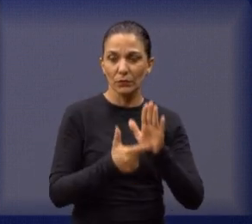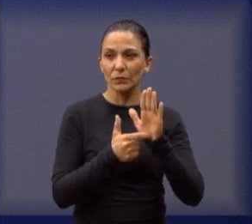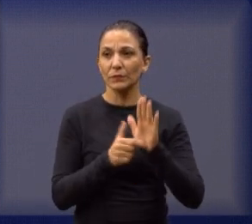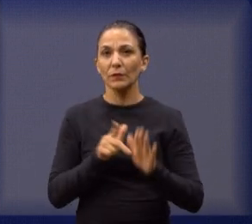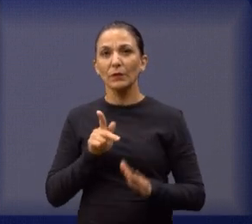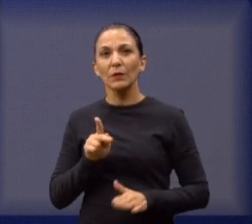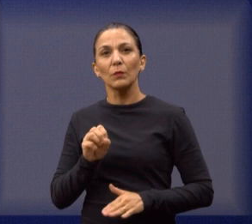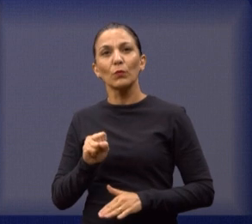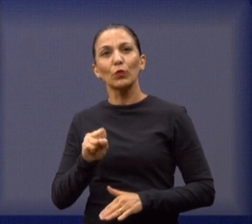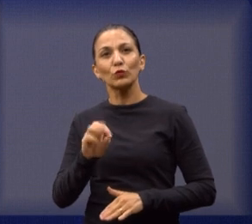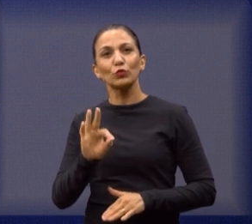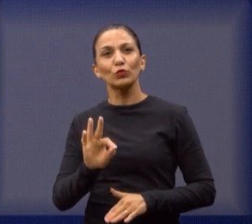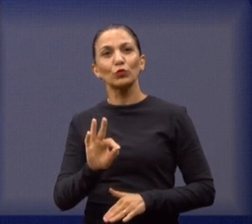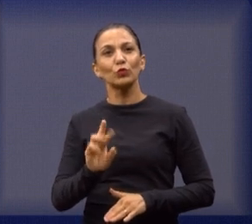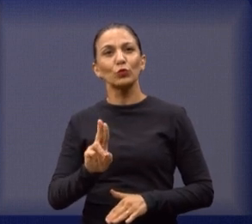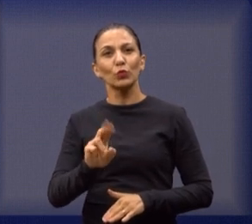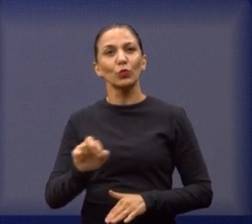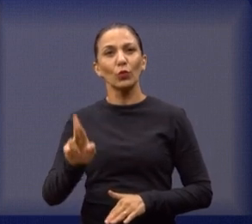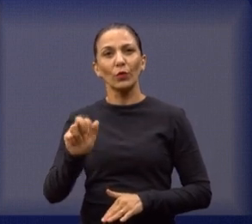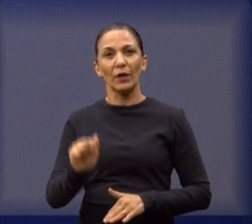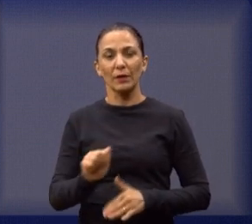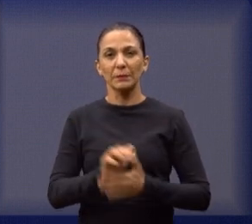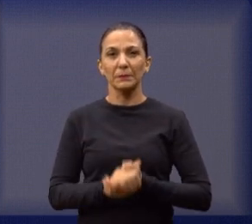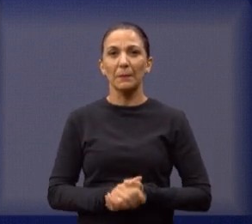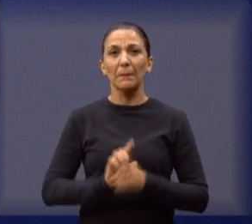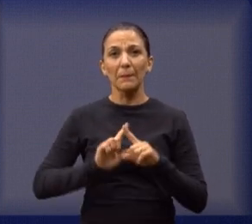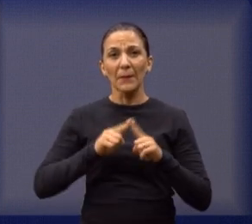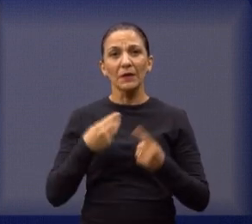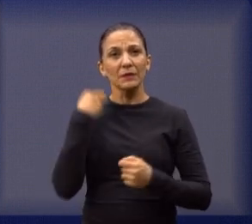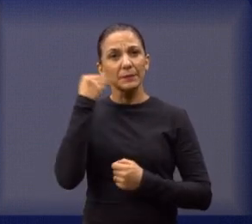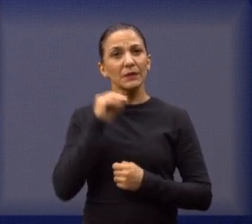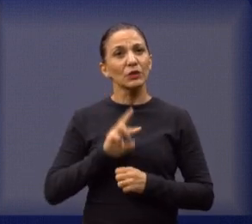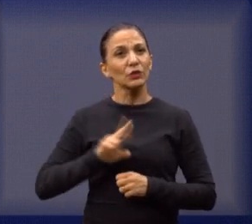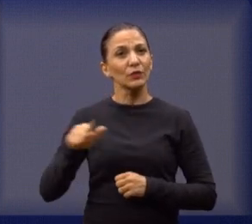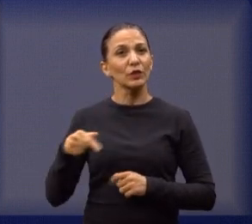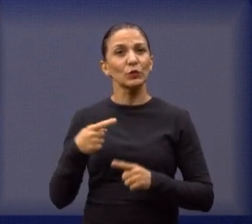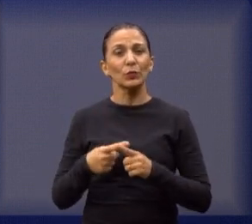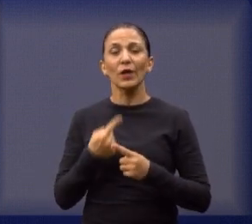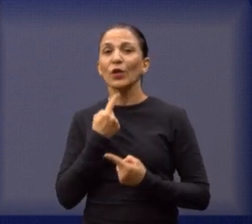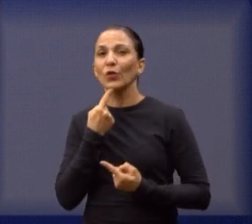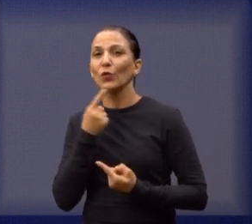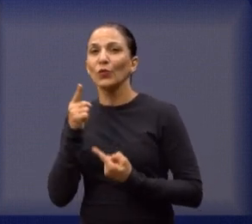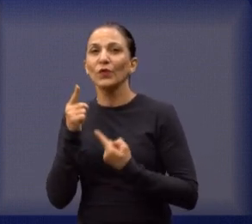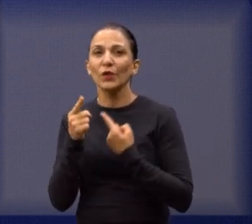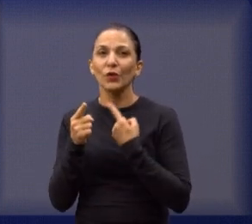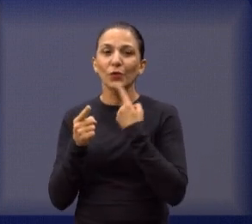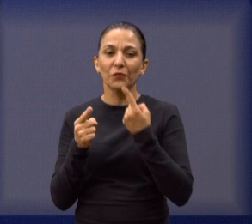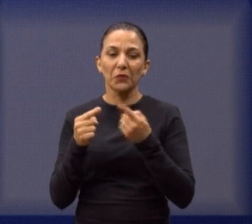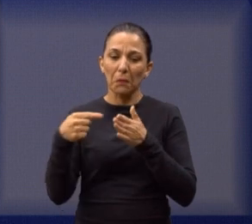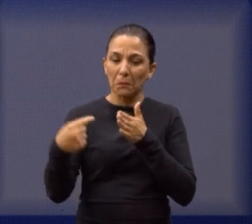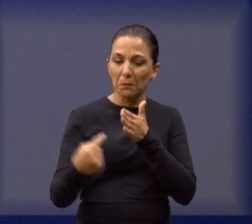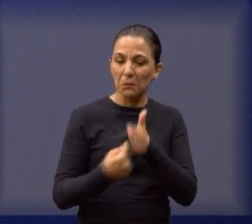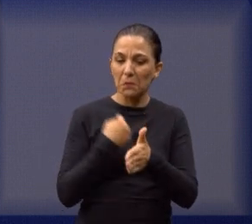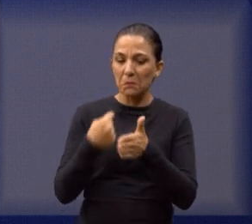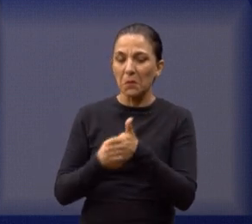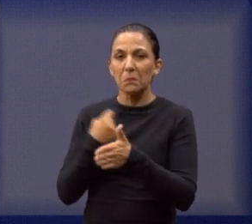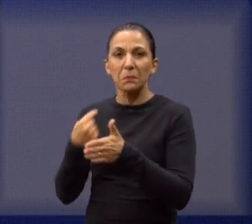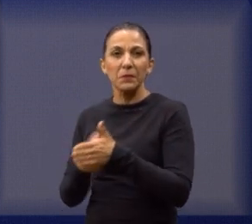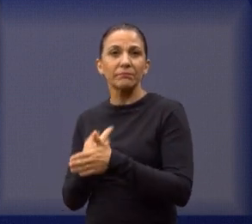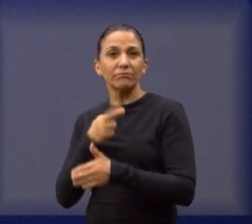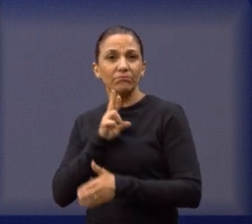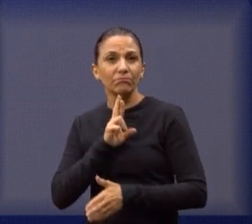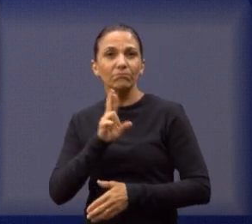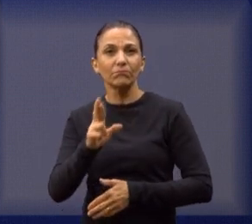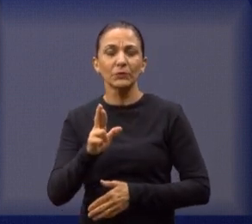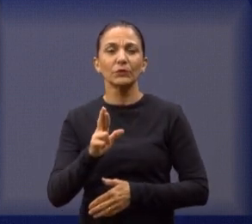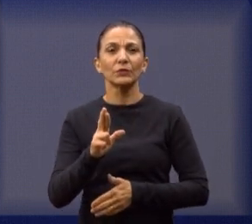uma experiência muito diferente, porque pude responder dúvidas que muitas vezes permanecem entre